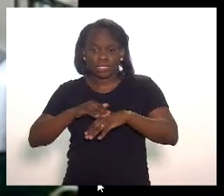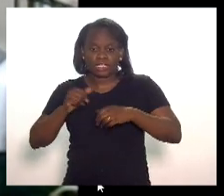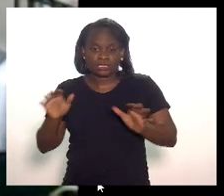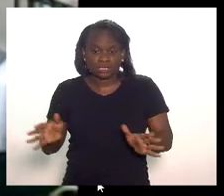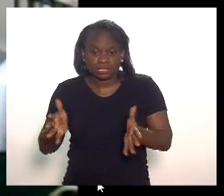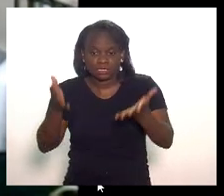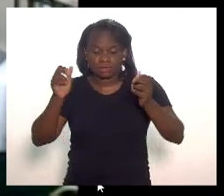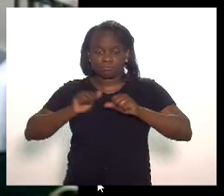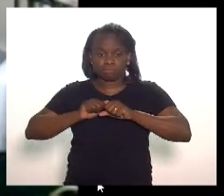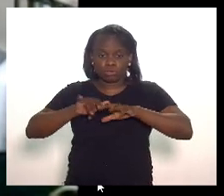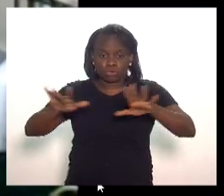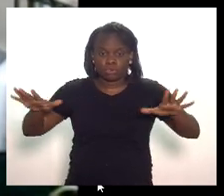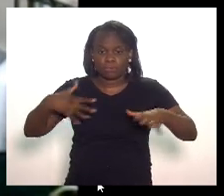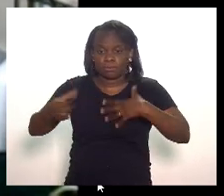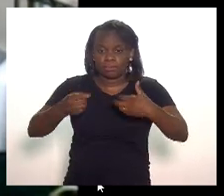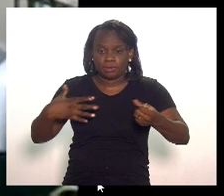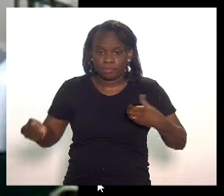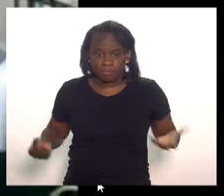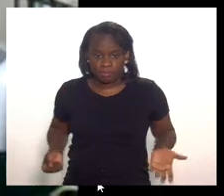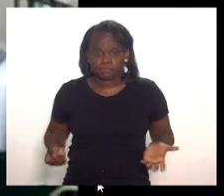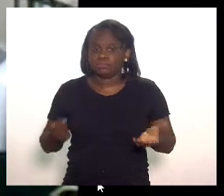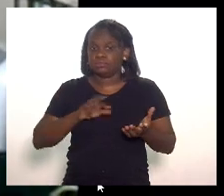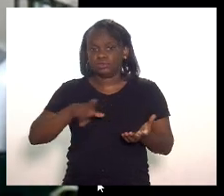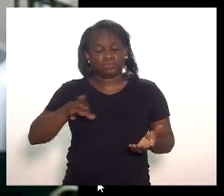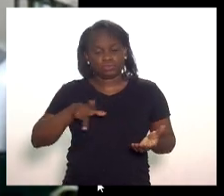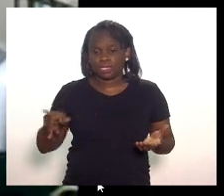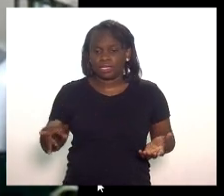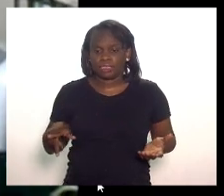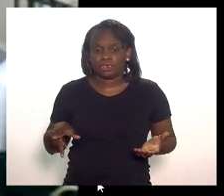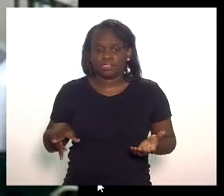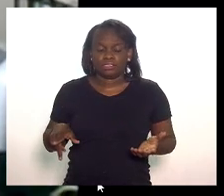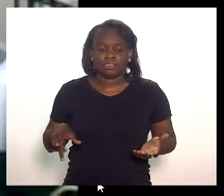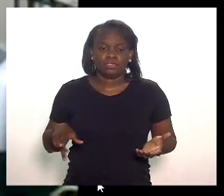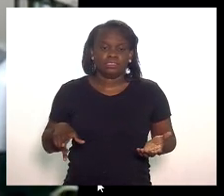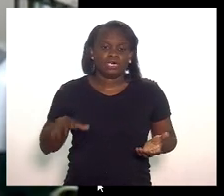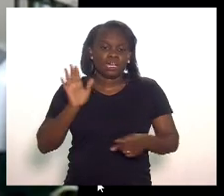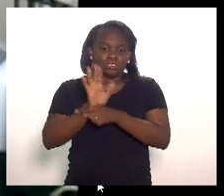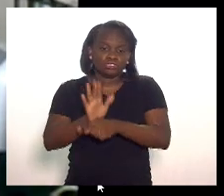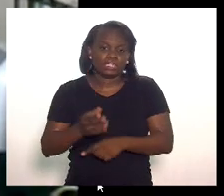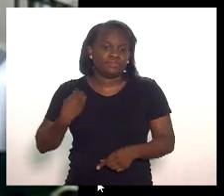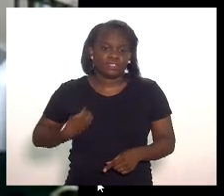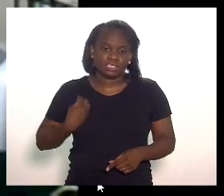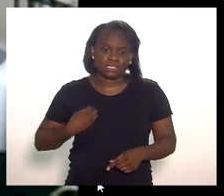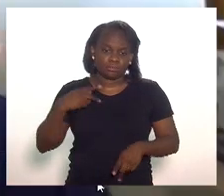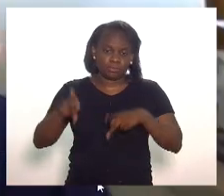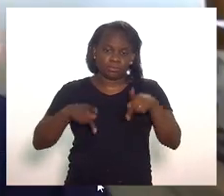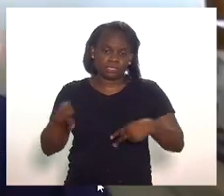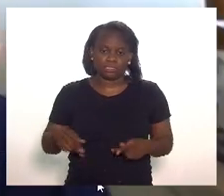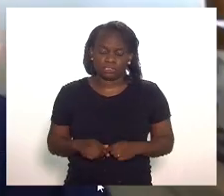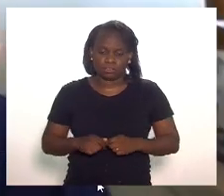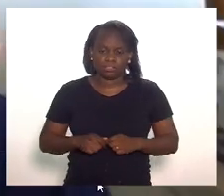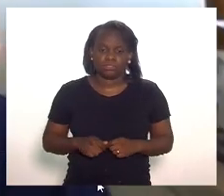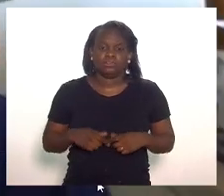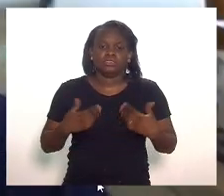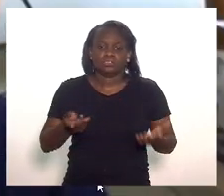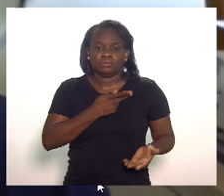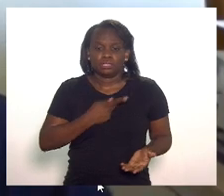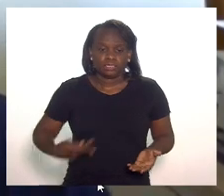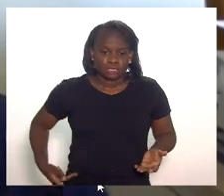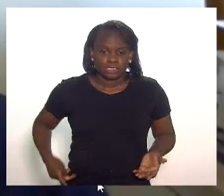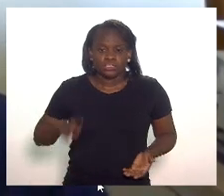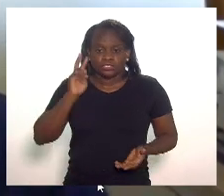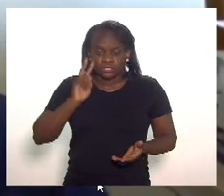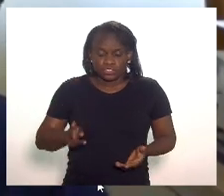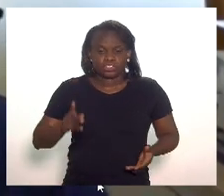é patrocinar contagem não é de forma alguma patrocinar a vida da população senhor presidente a gente